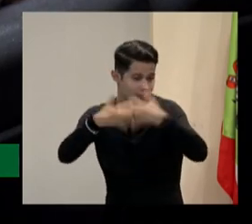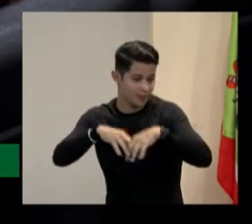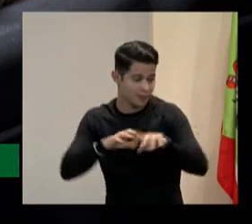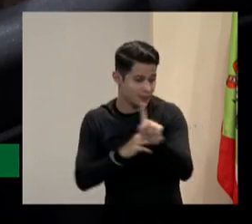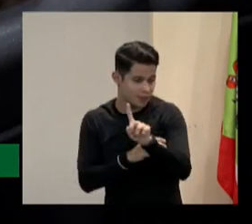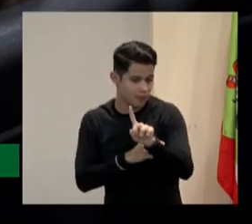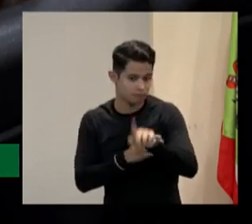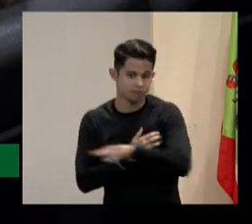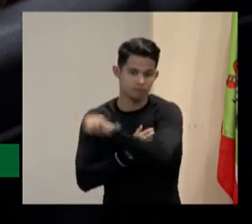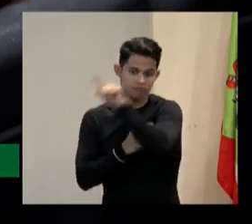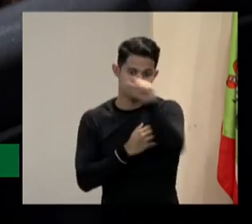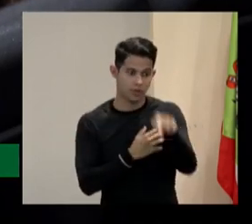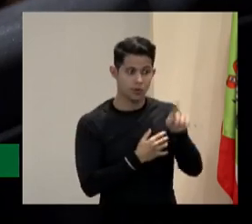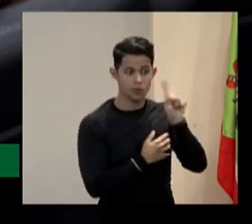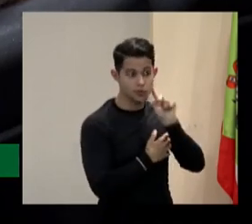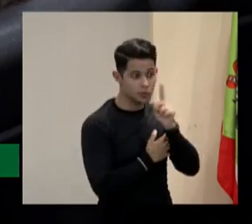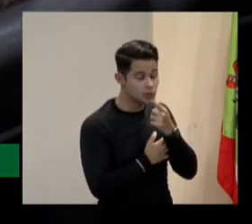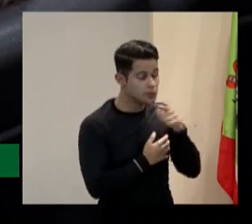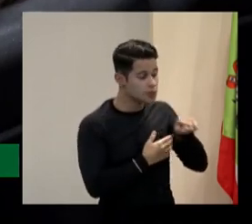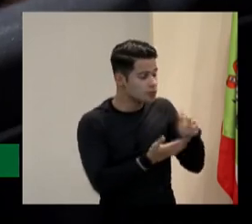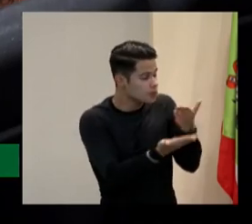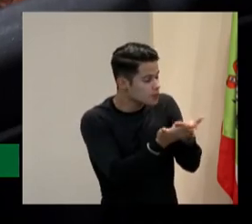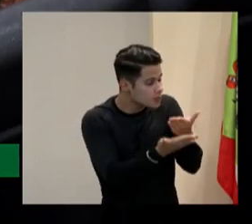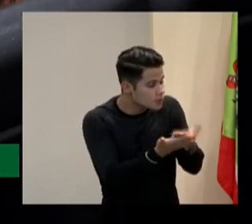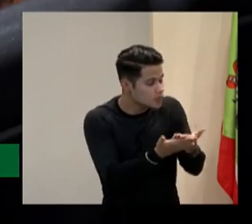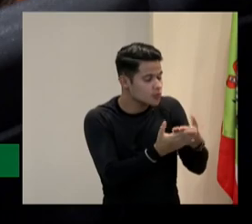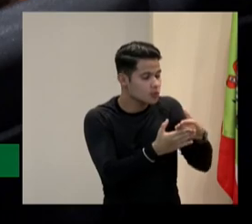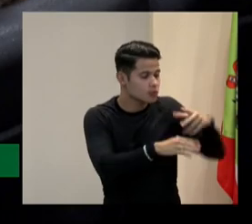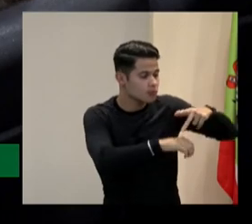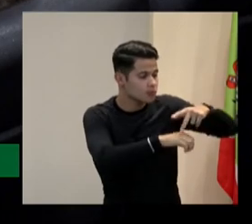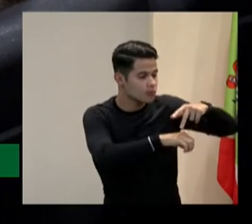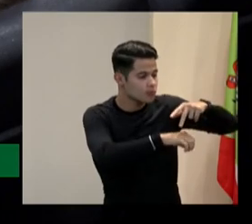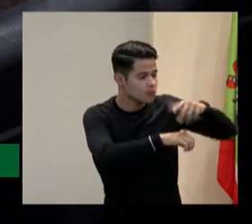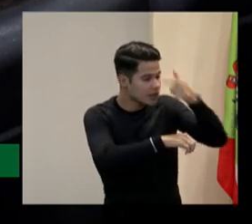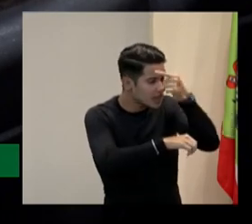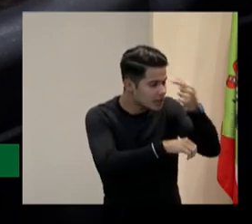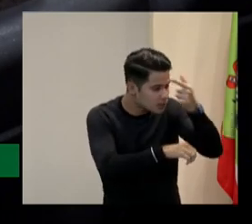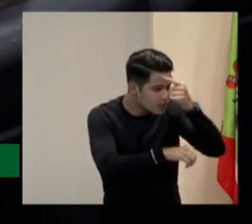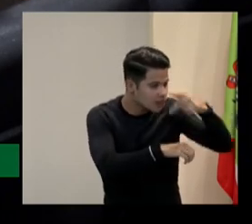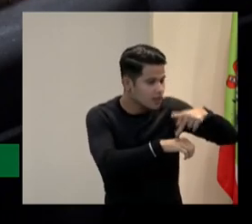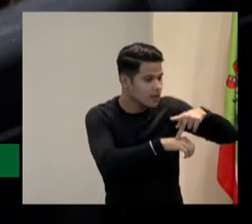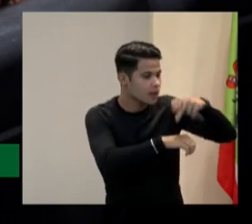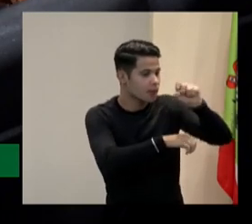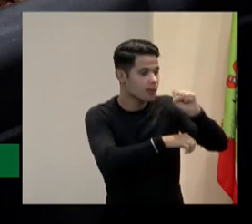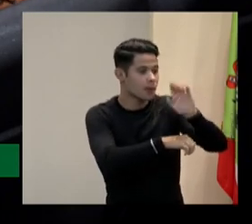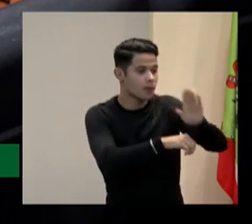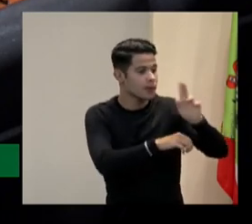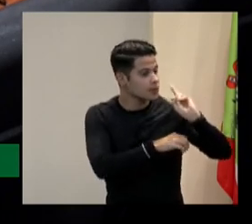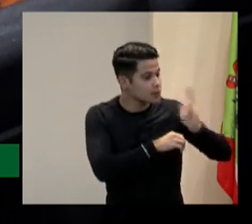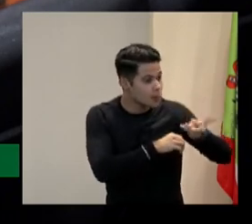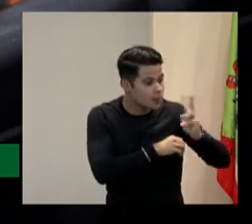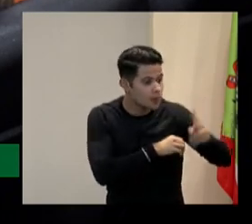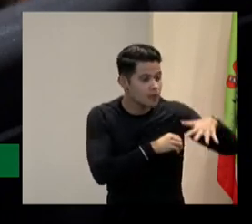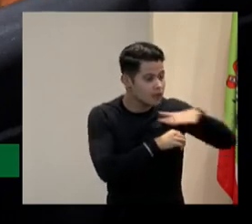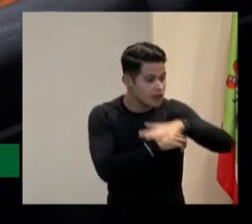surdos estudam fazem cursos de graduação de pós-graduação e permanecem na linha de produção